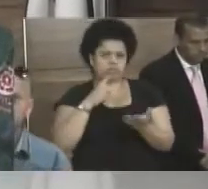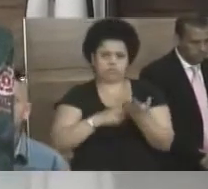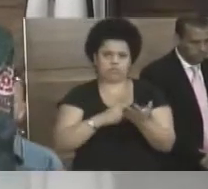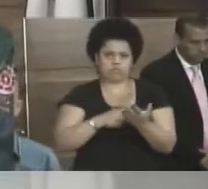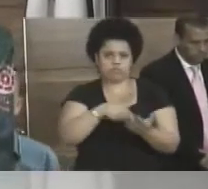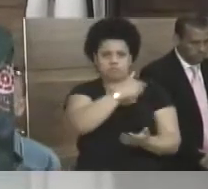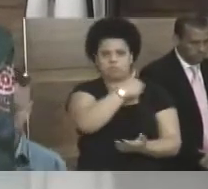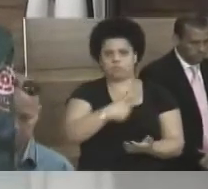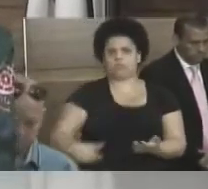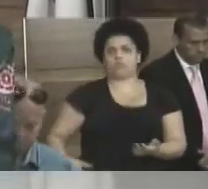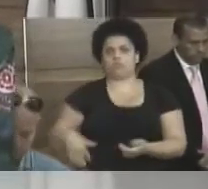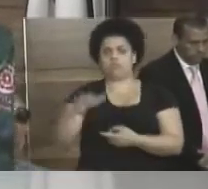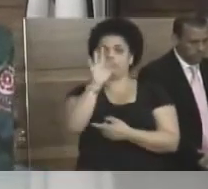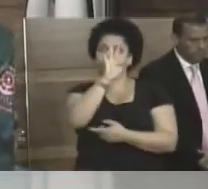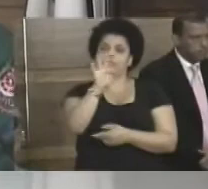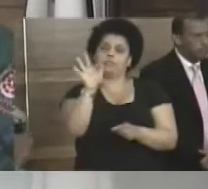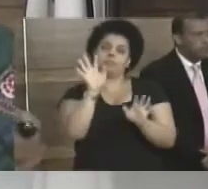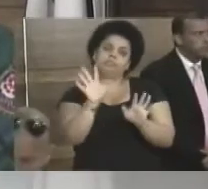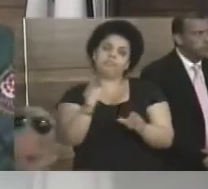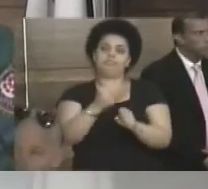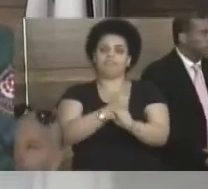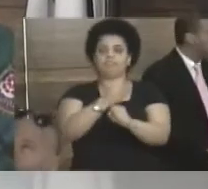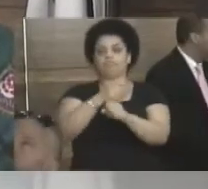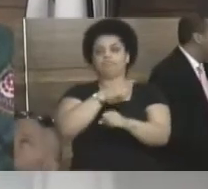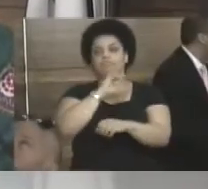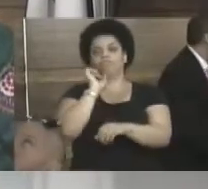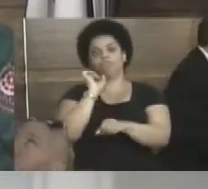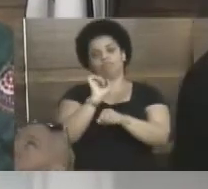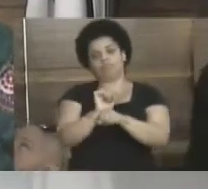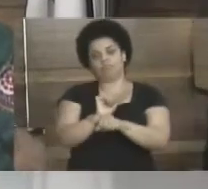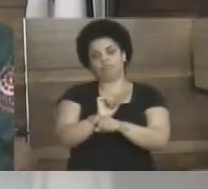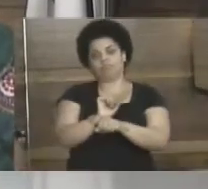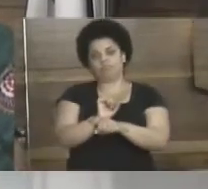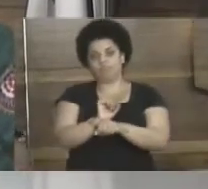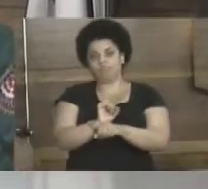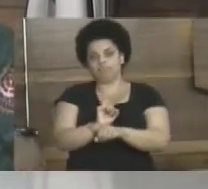com o governo federal, enfim. Mas a obra está paralisada